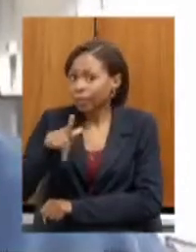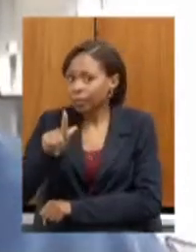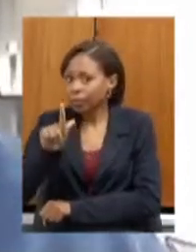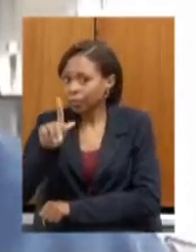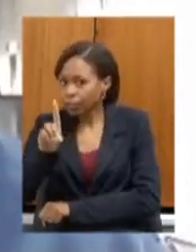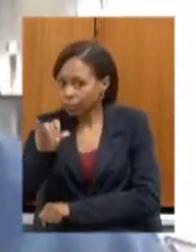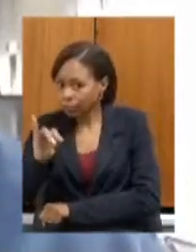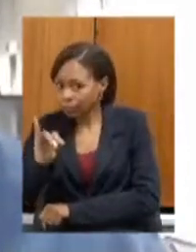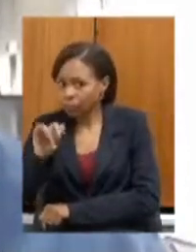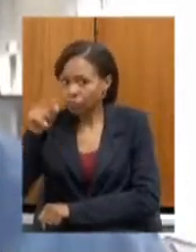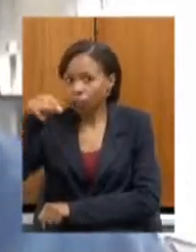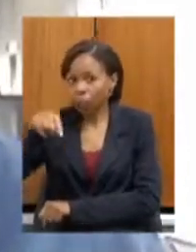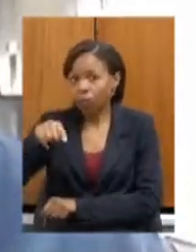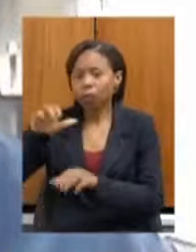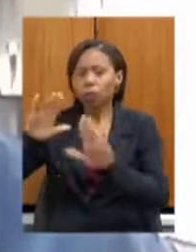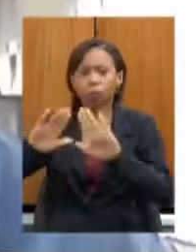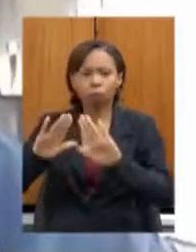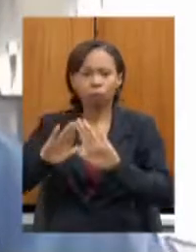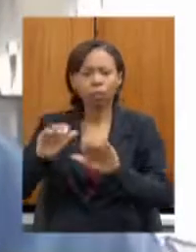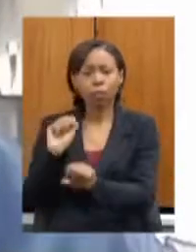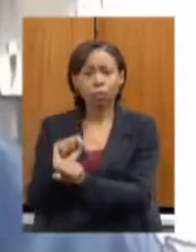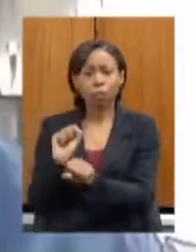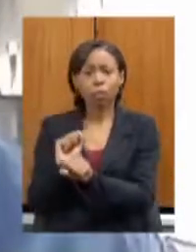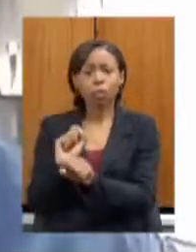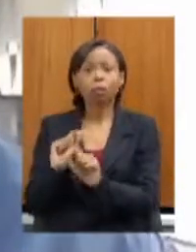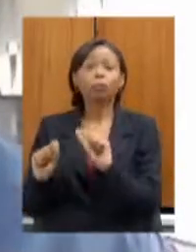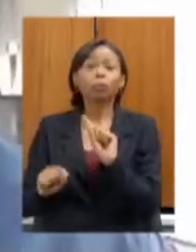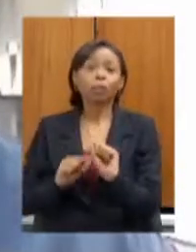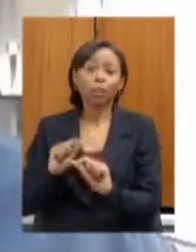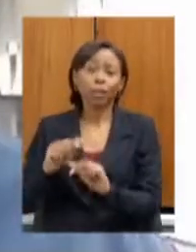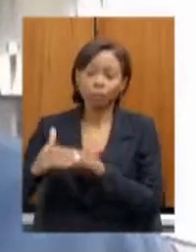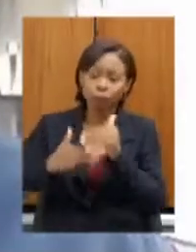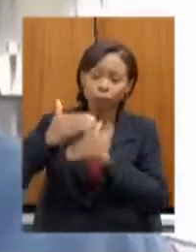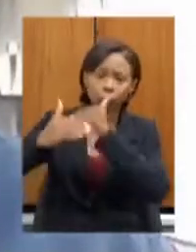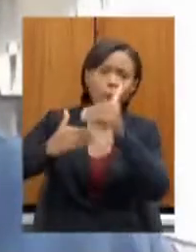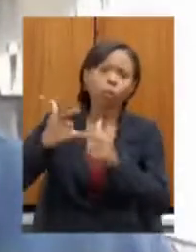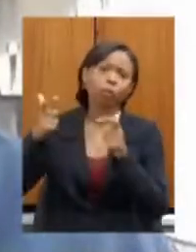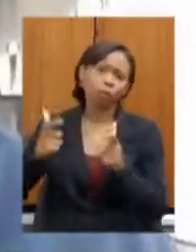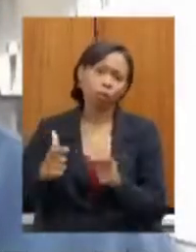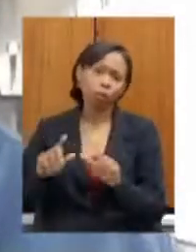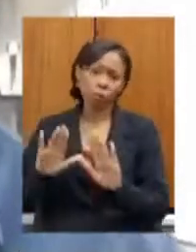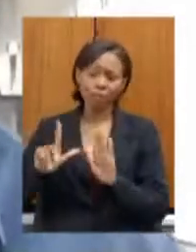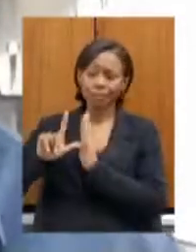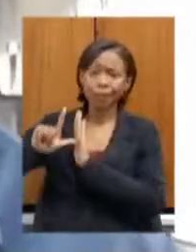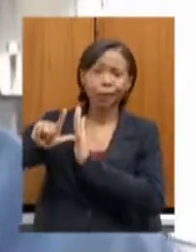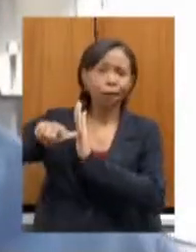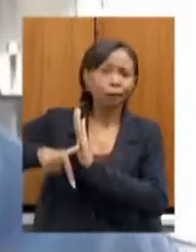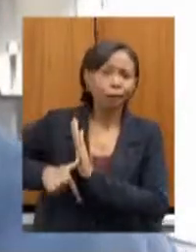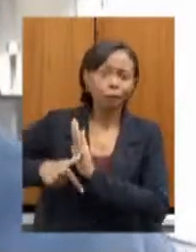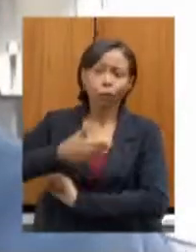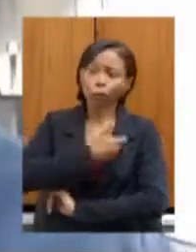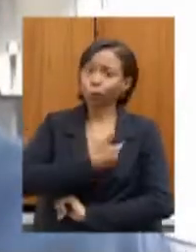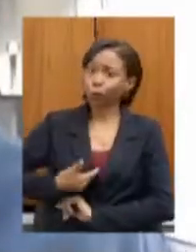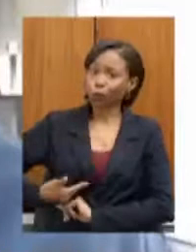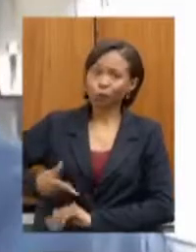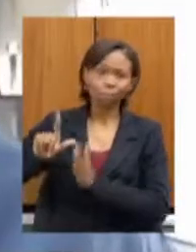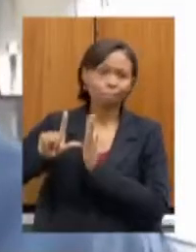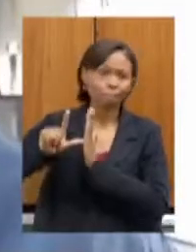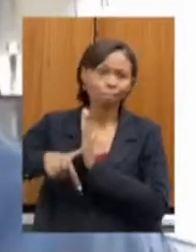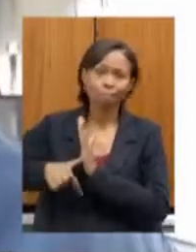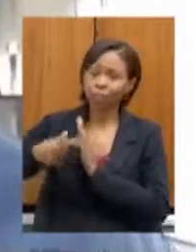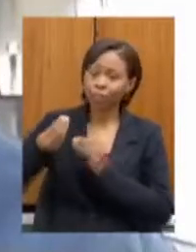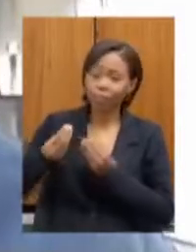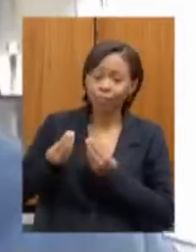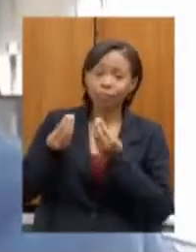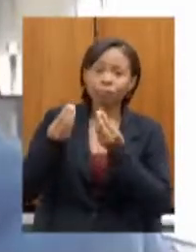organizar o desenvolvimento local diante do atraso dos governos em enviar